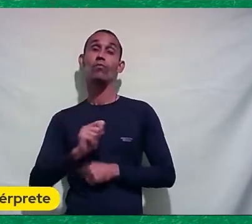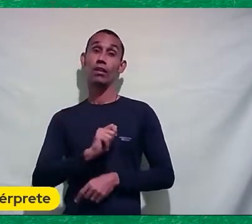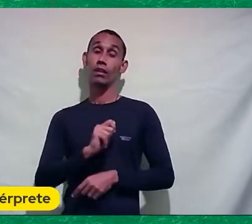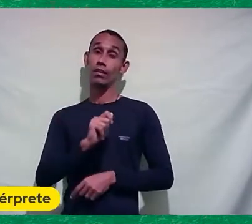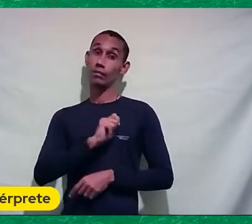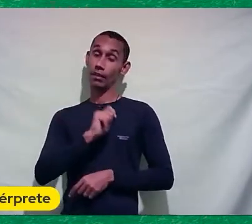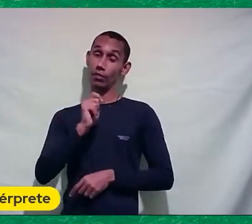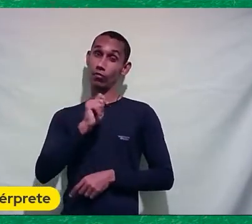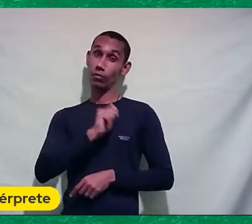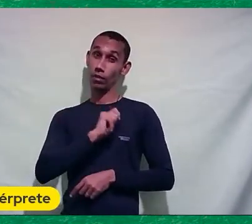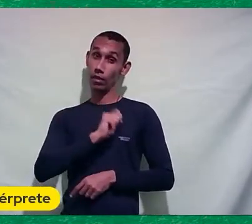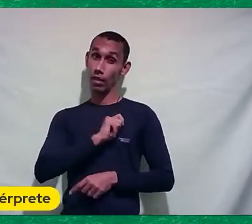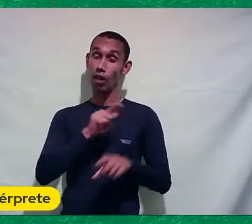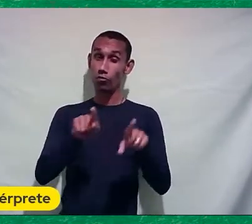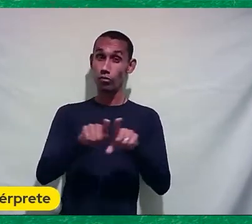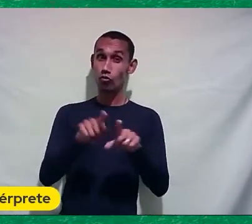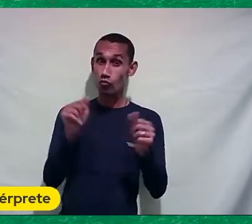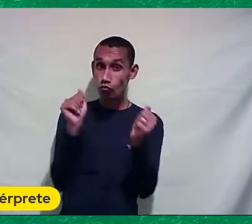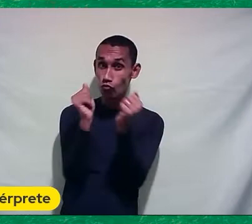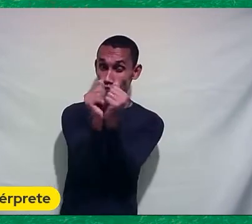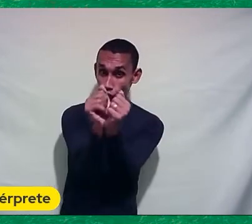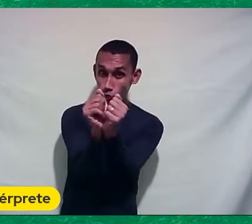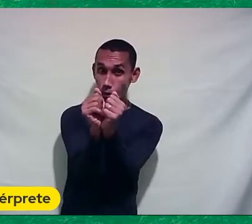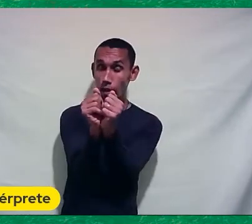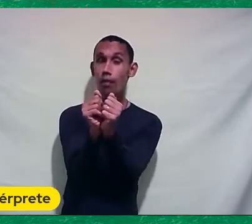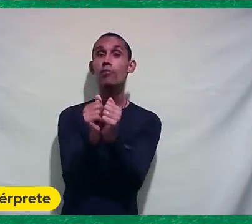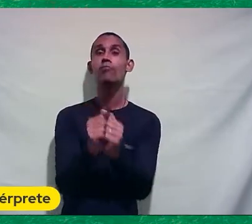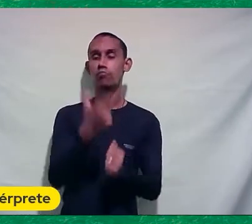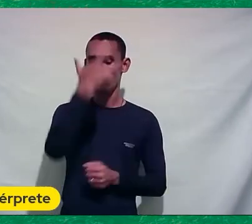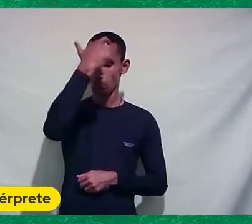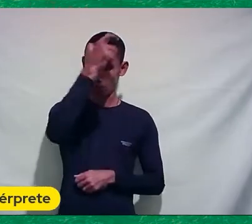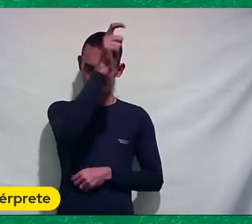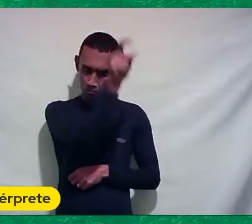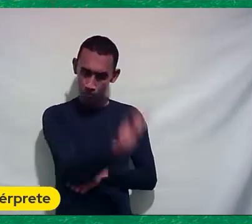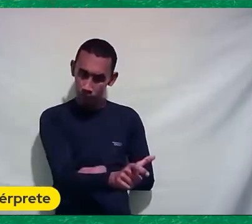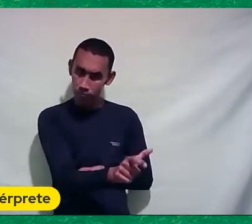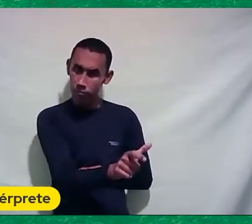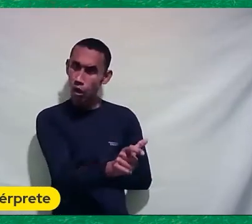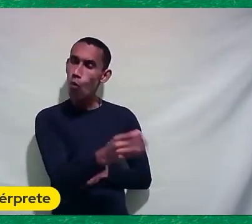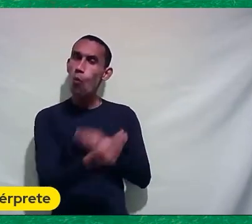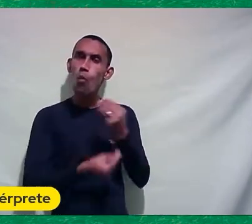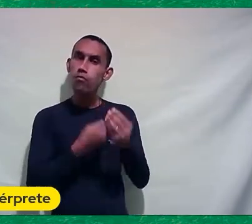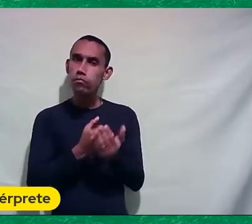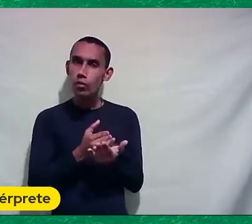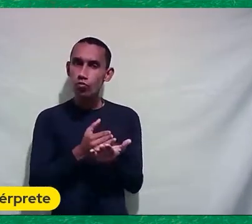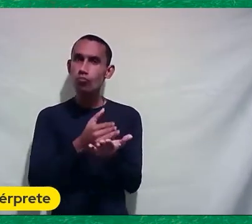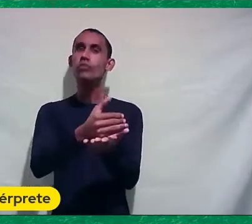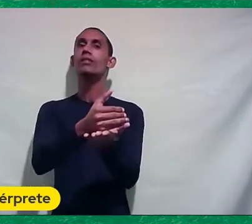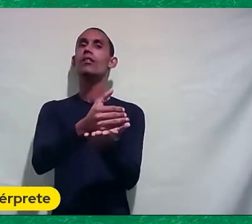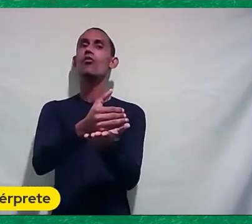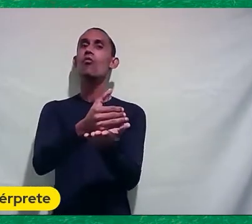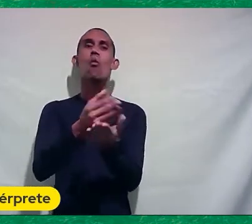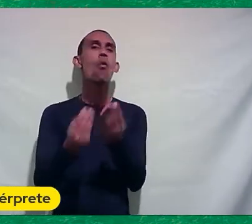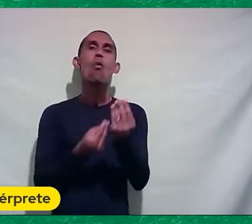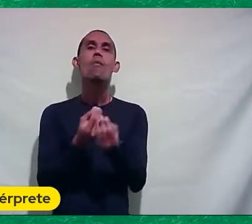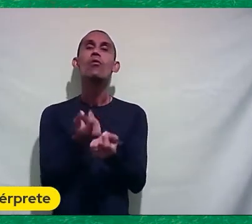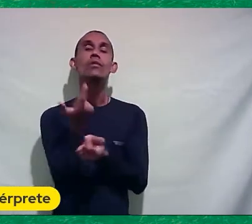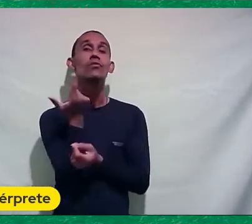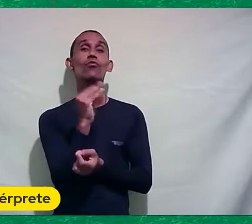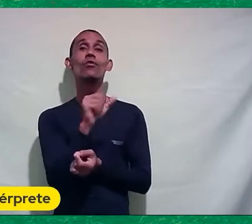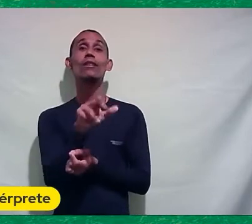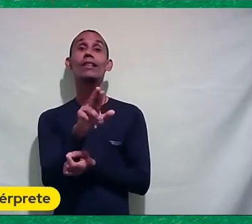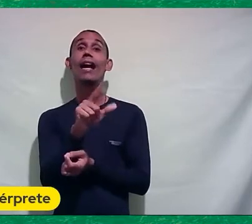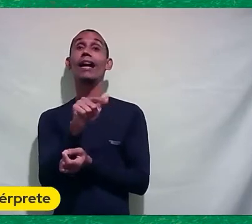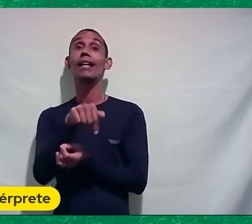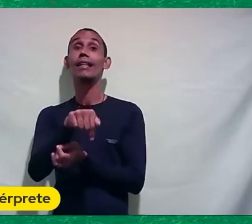Mineiro Era o Zico E o Reinaldo Como personagens De um filme Sobre a construção De um craque Como é que se construía Um craque Do